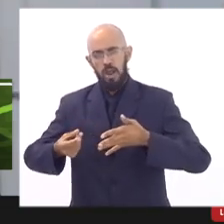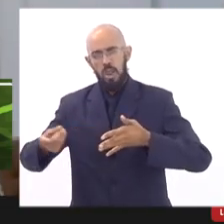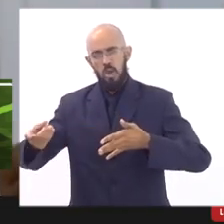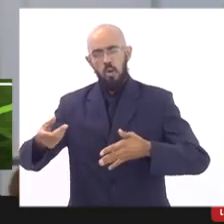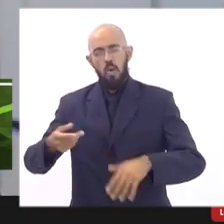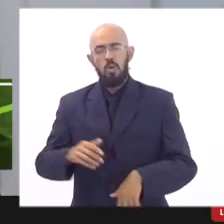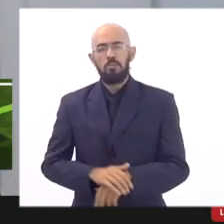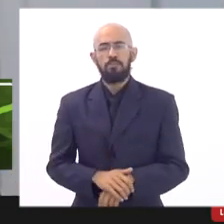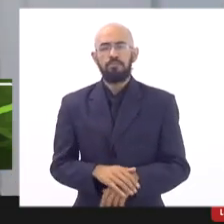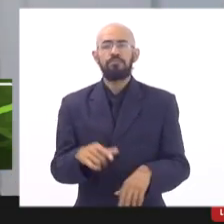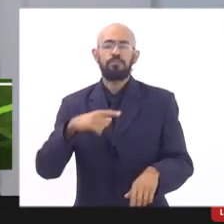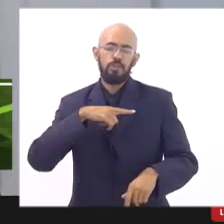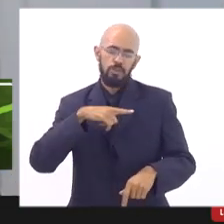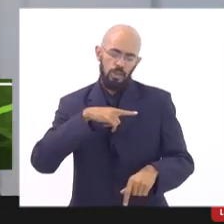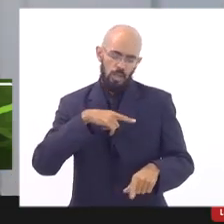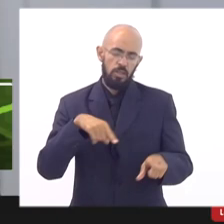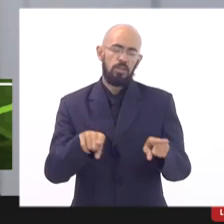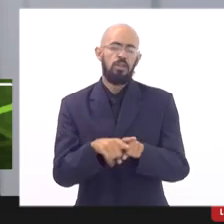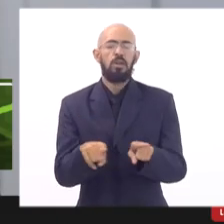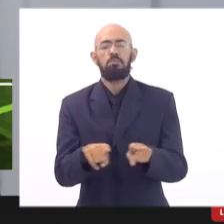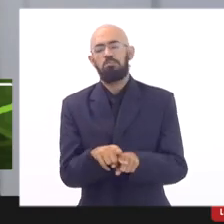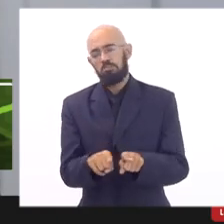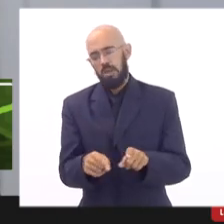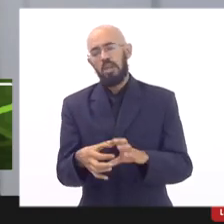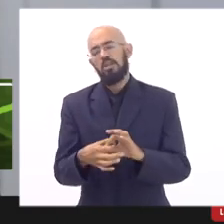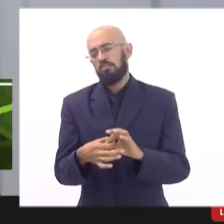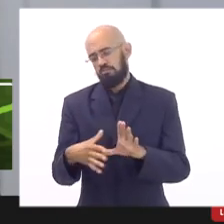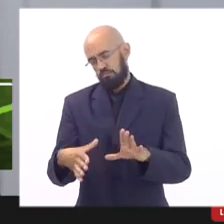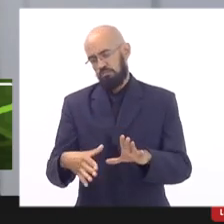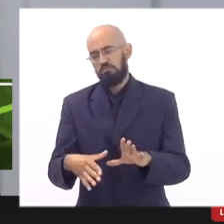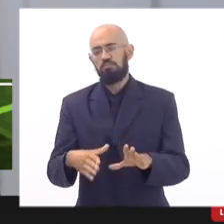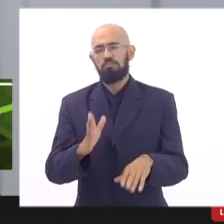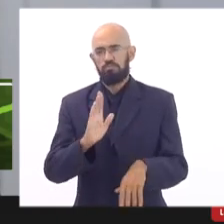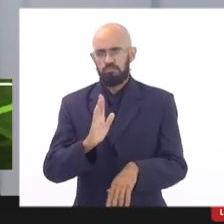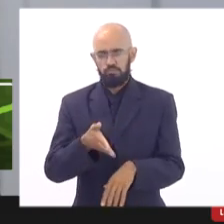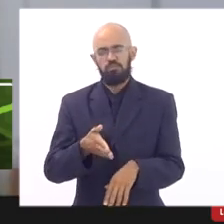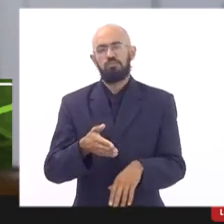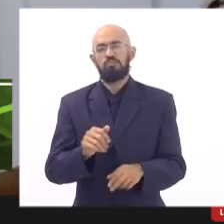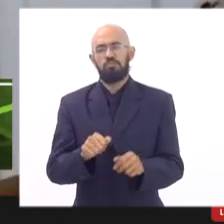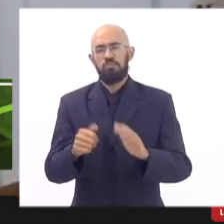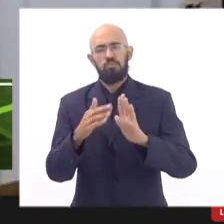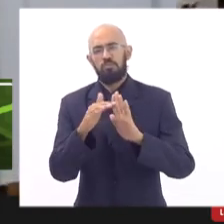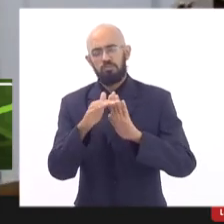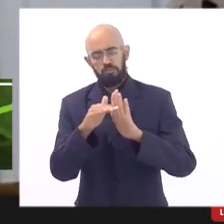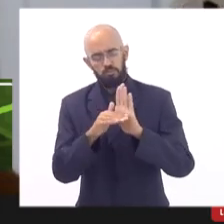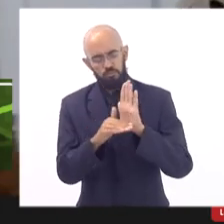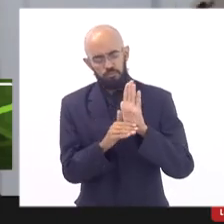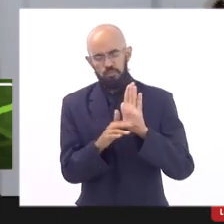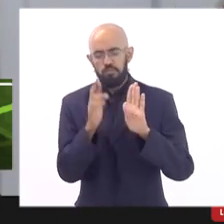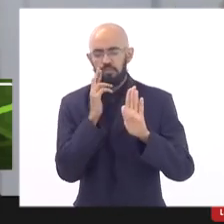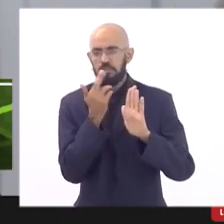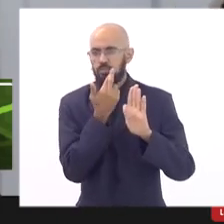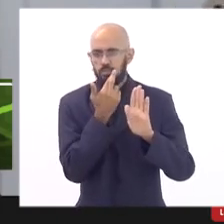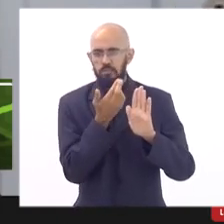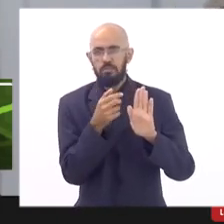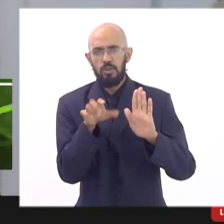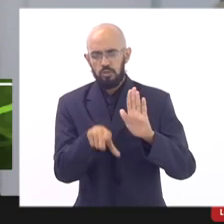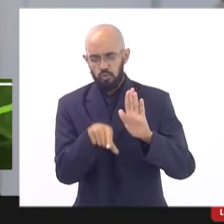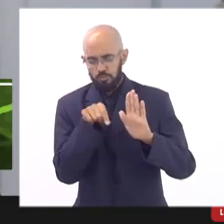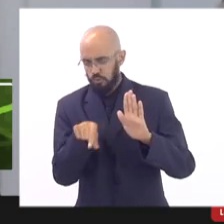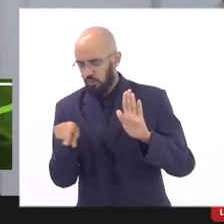então isso tudo também já está disponível nos nossos cardápios e previstos nas nossas resoluções